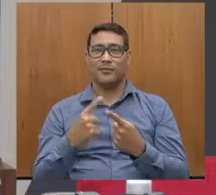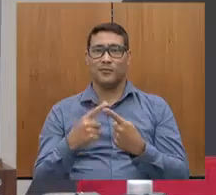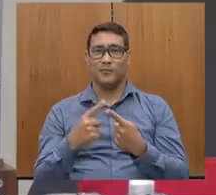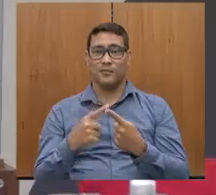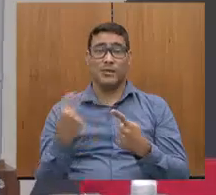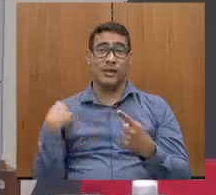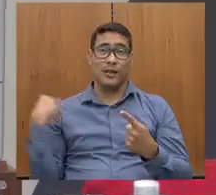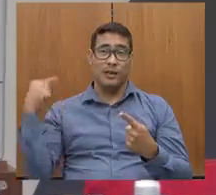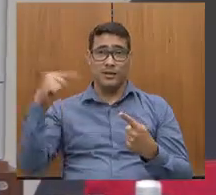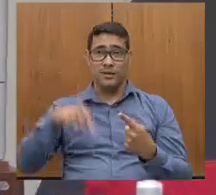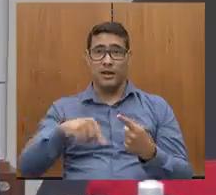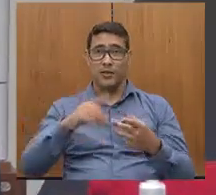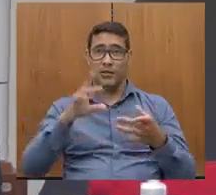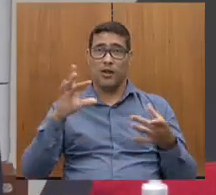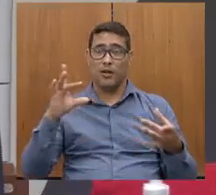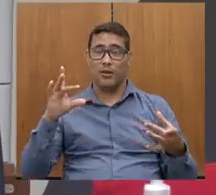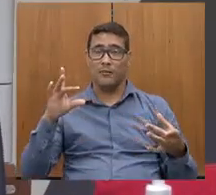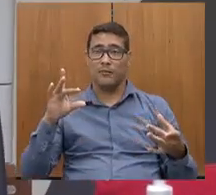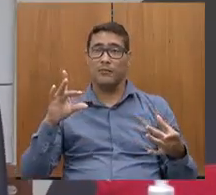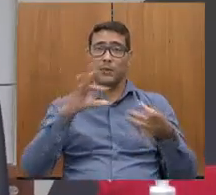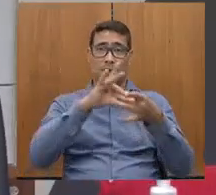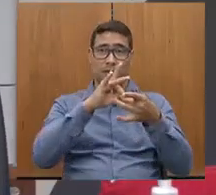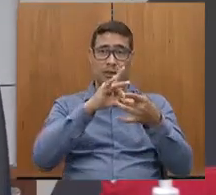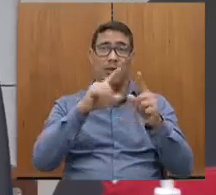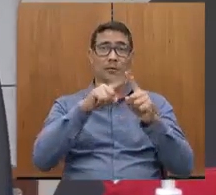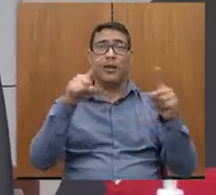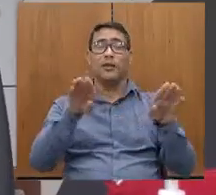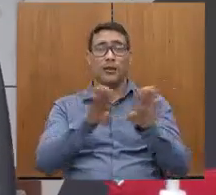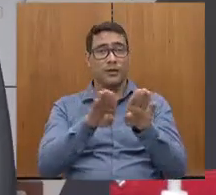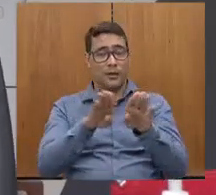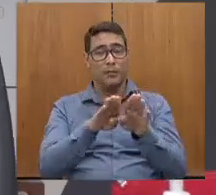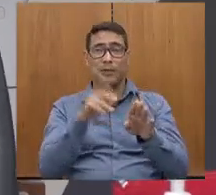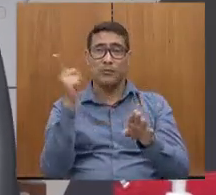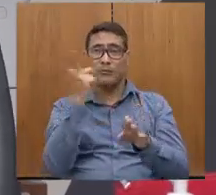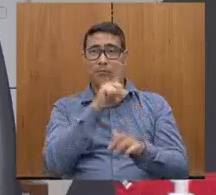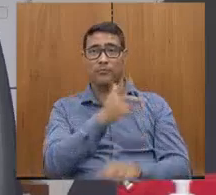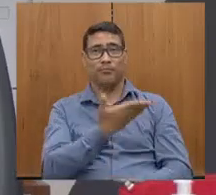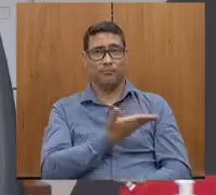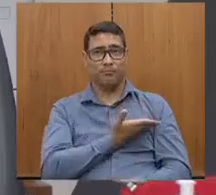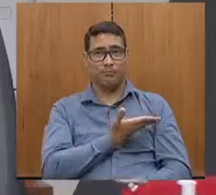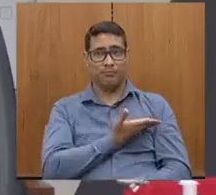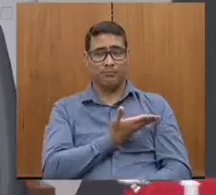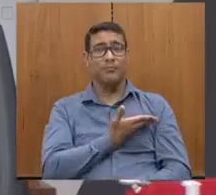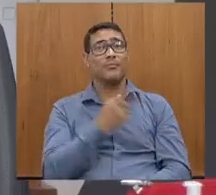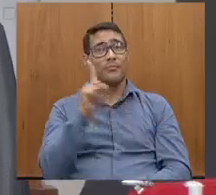apenas, aqui constrói amigos, família, uma família.